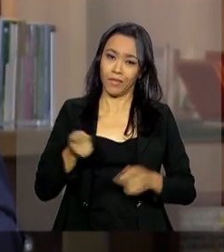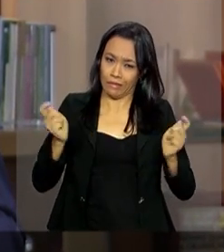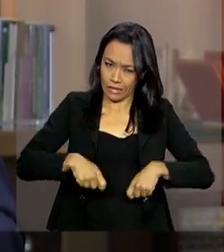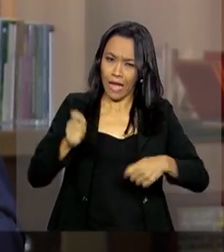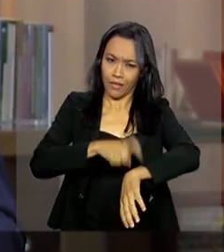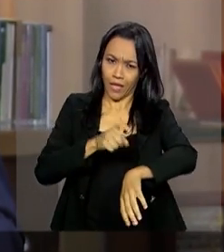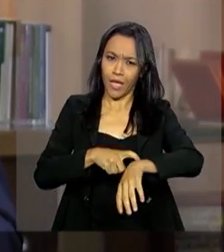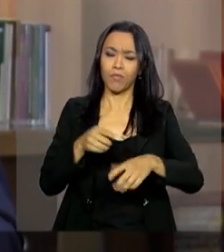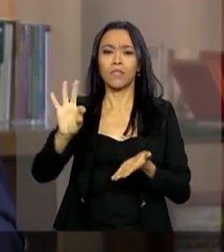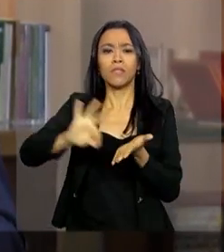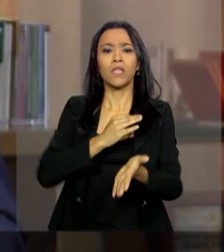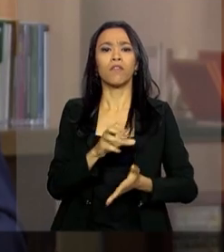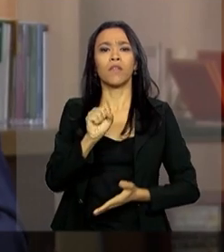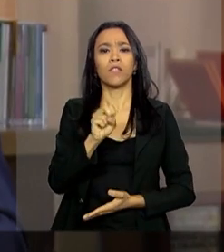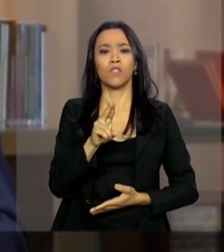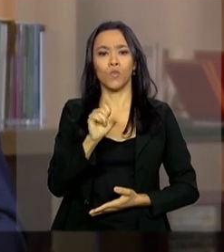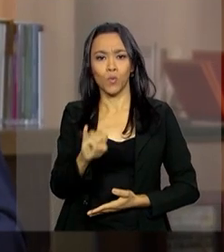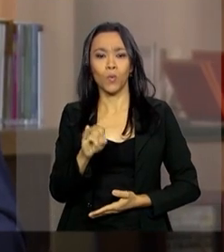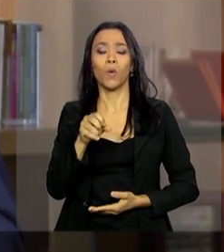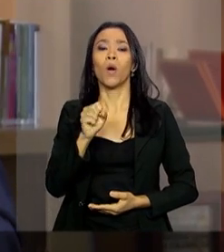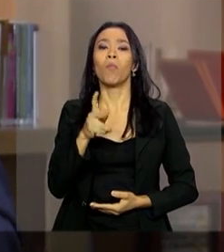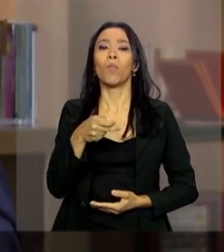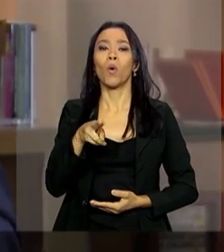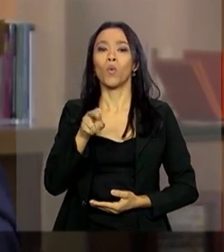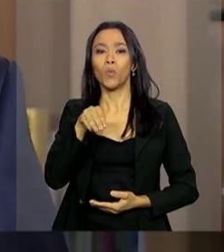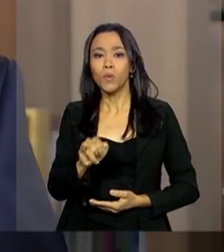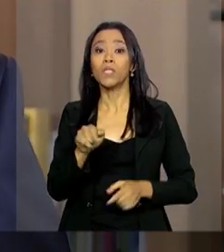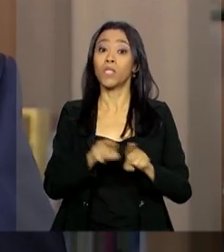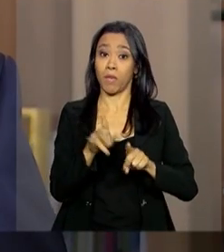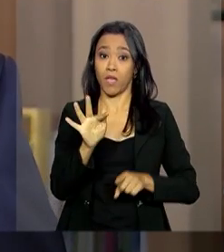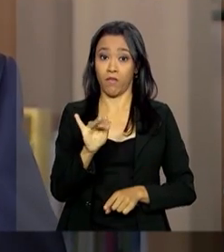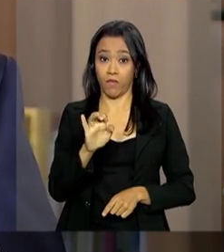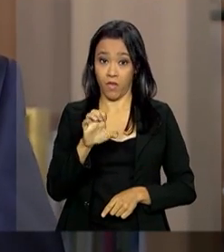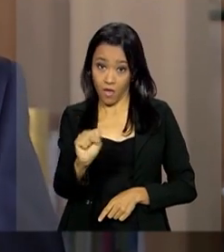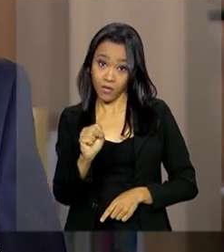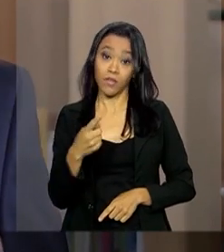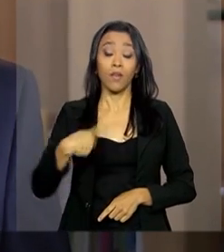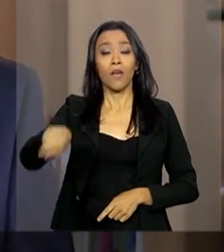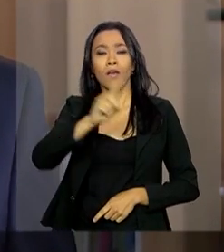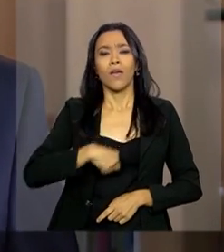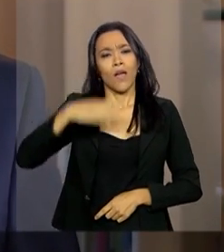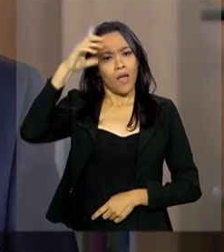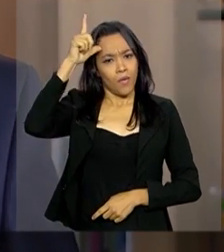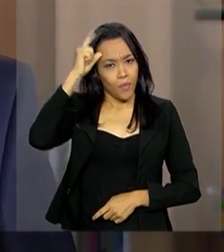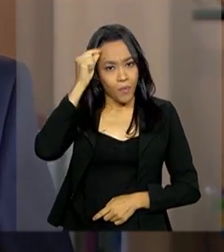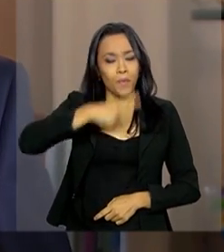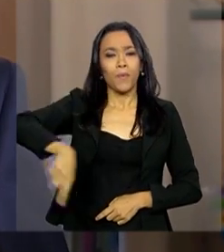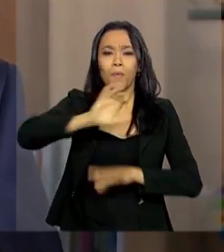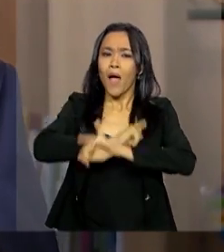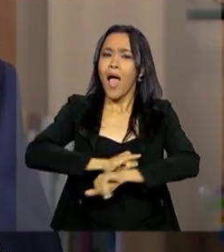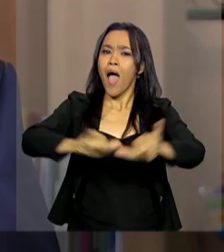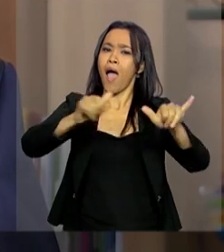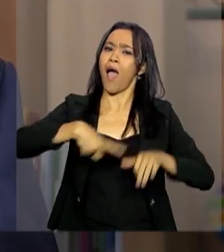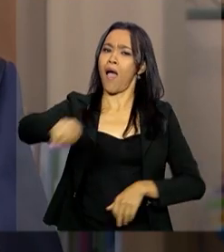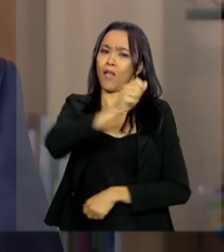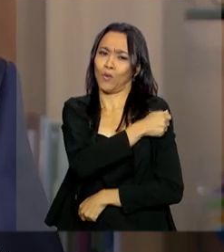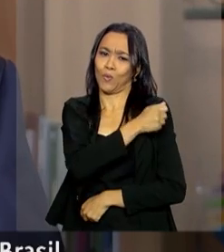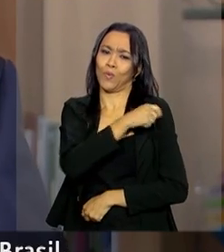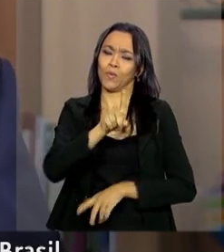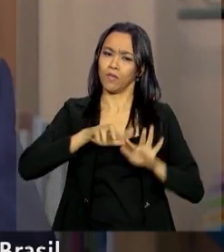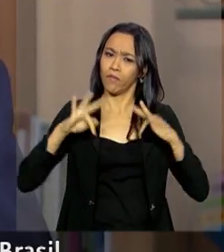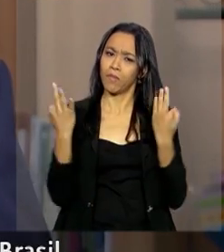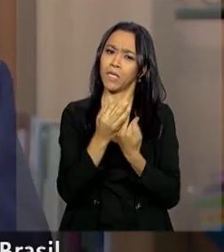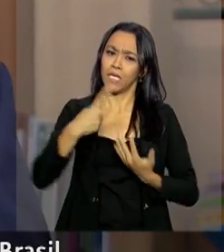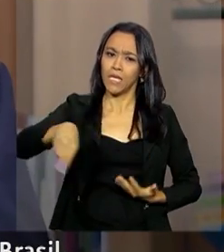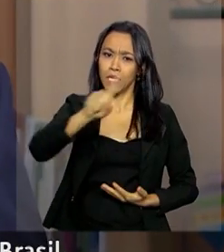tempo de se inscrever no Sisu, ProUni e Fies. Queremos tranquilizar a todos, alunos, familiares.